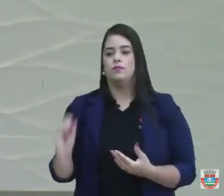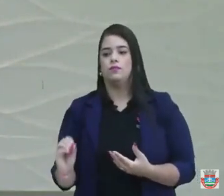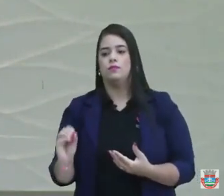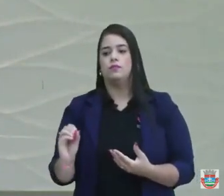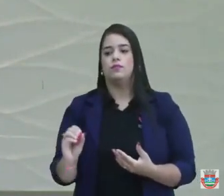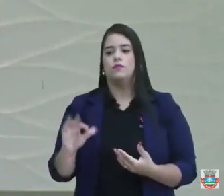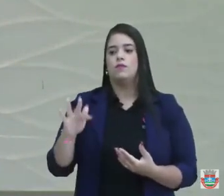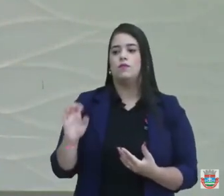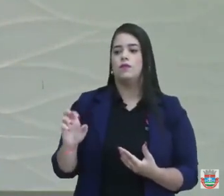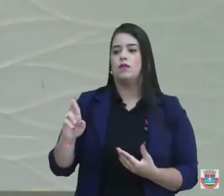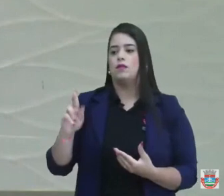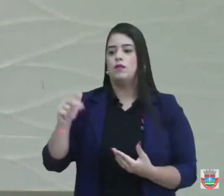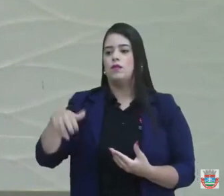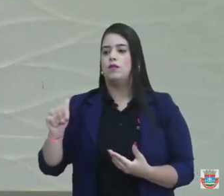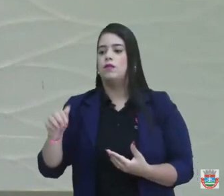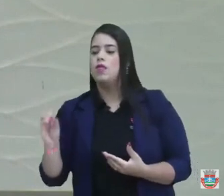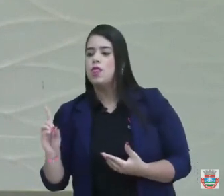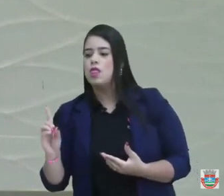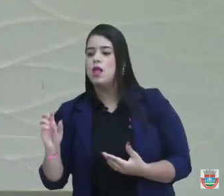odontológico.